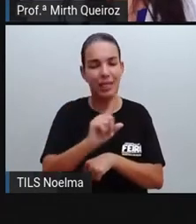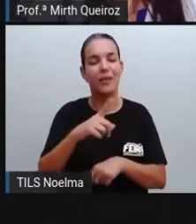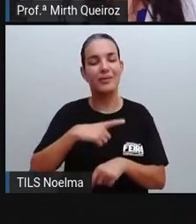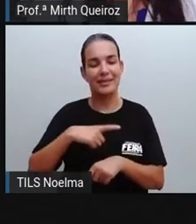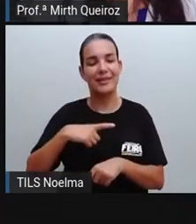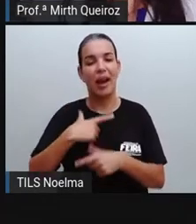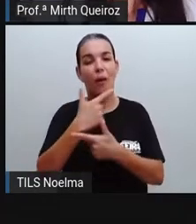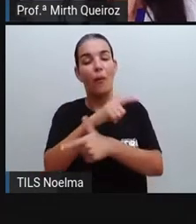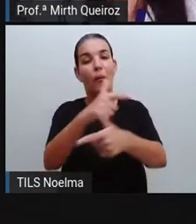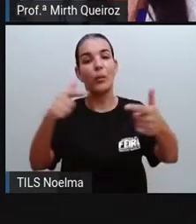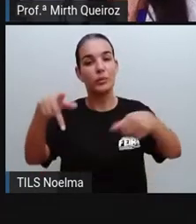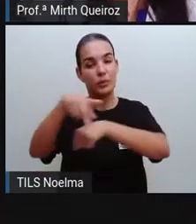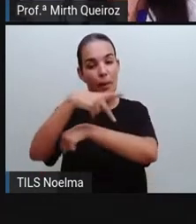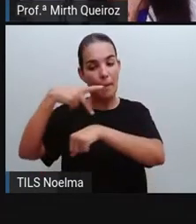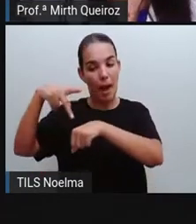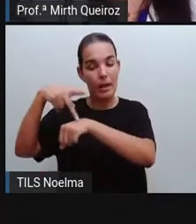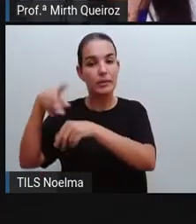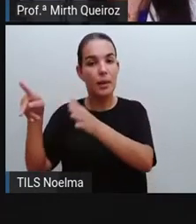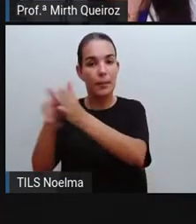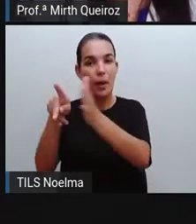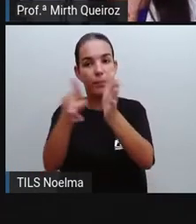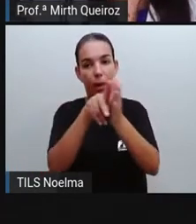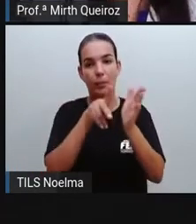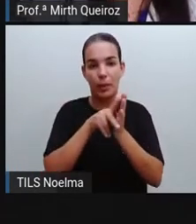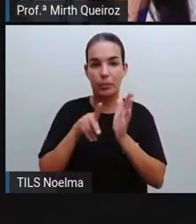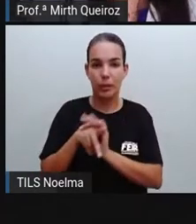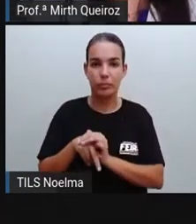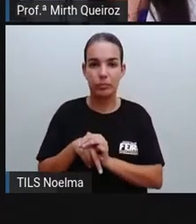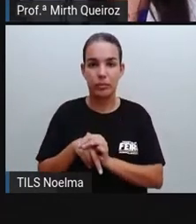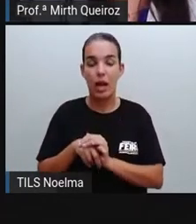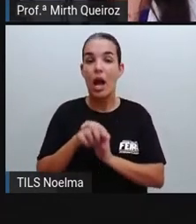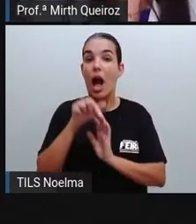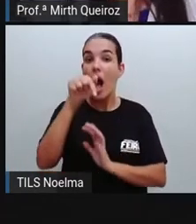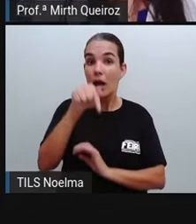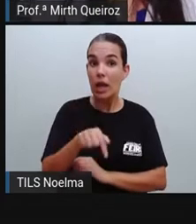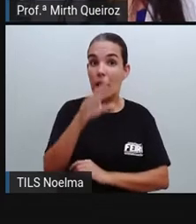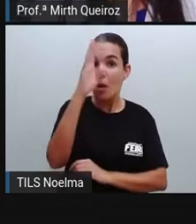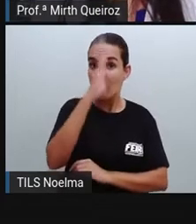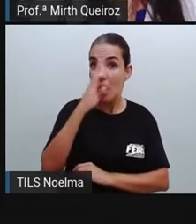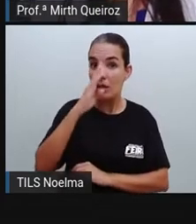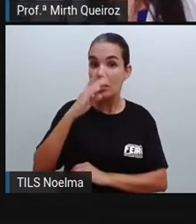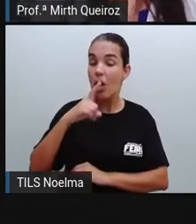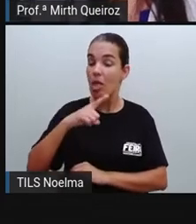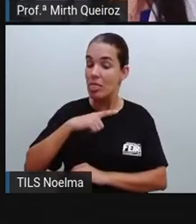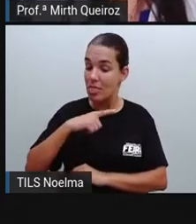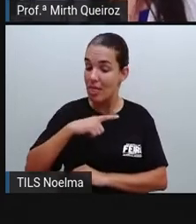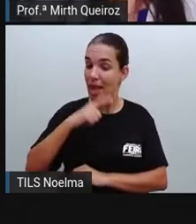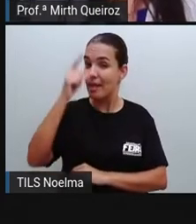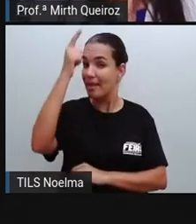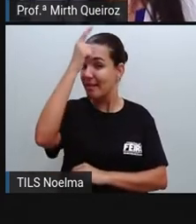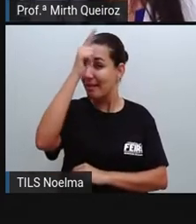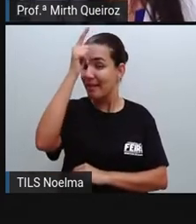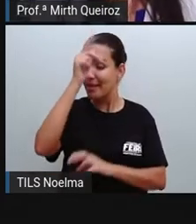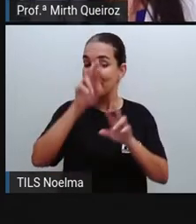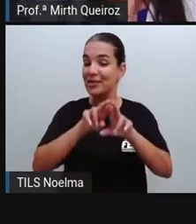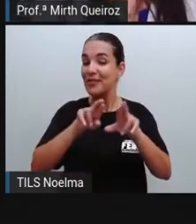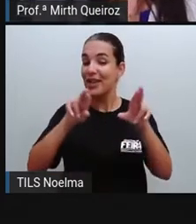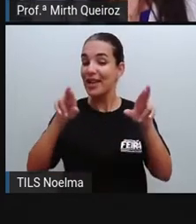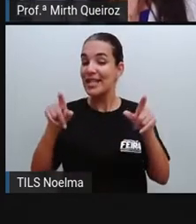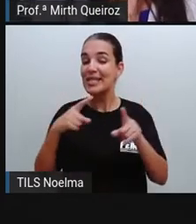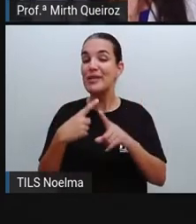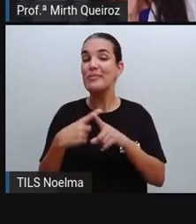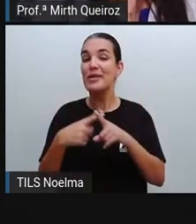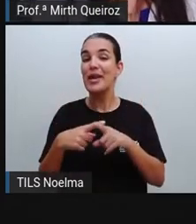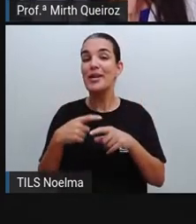deles, certo? E aqui, mesmo dentro do Brasil, sendo o único país, nós temos lendas diferentes a depender aí das regiões e a